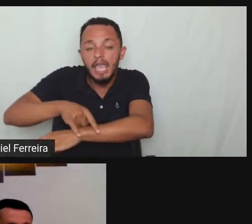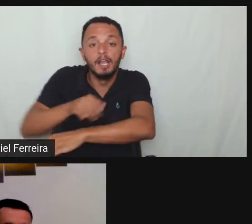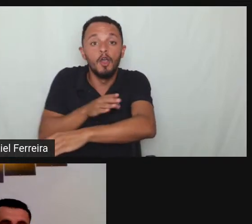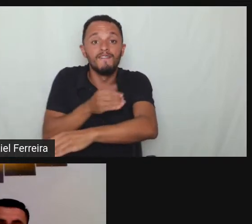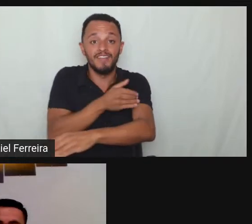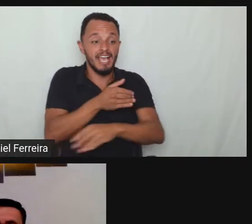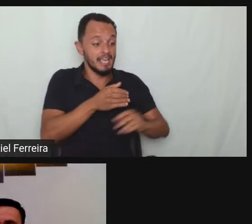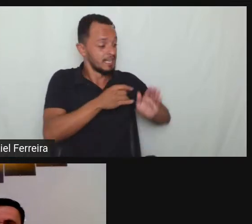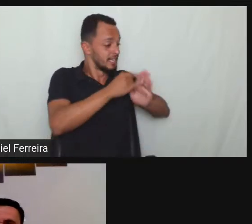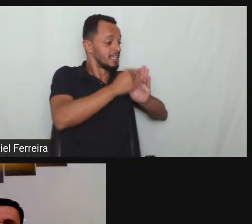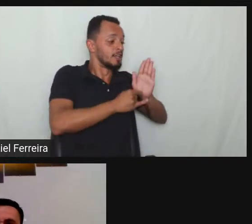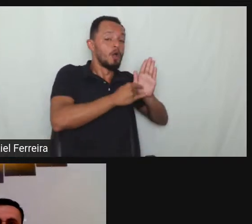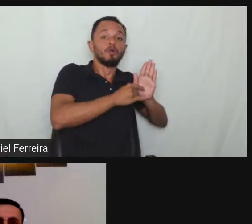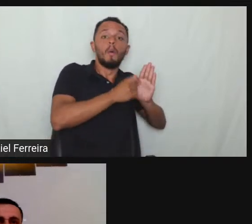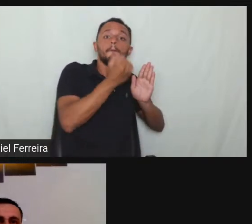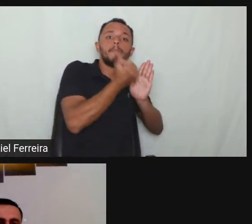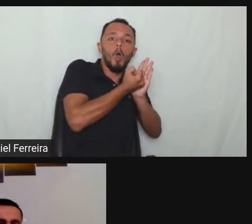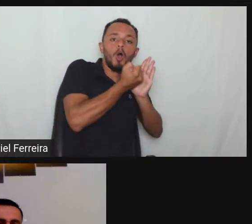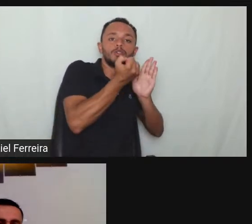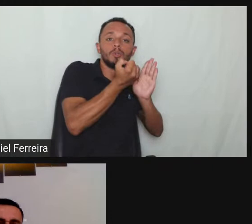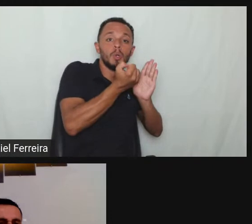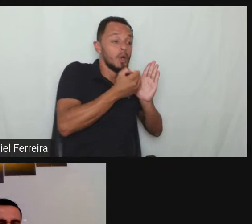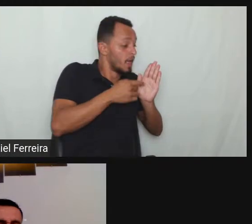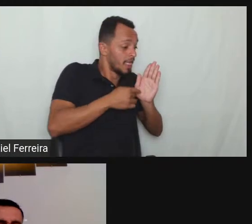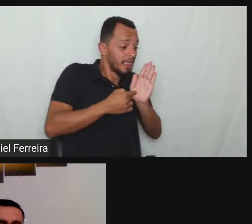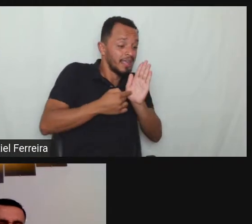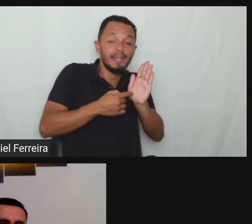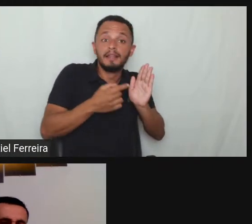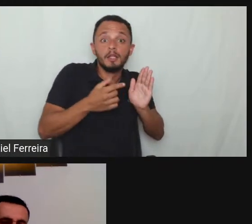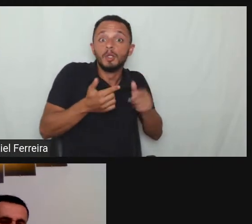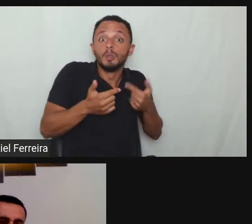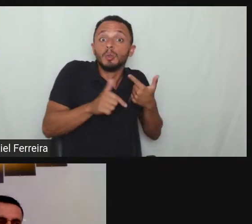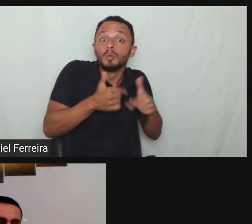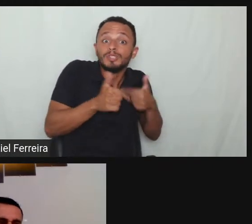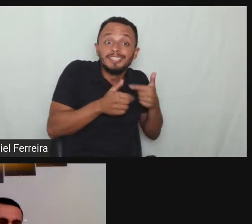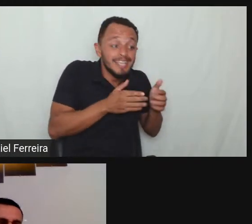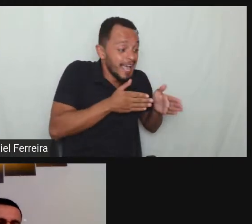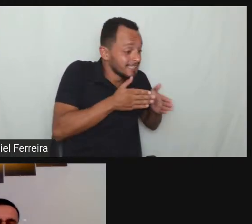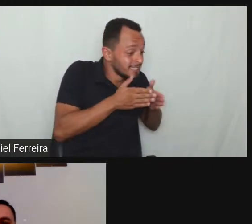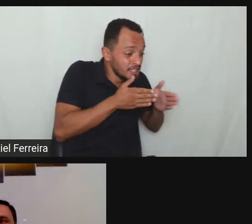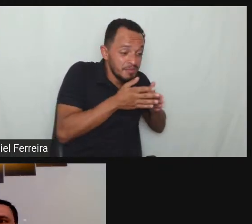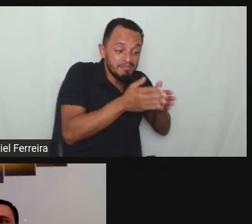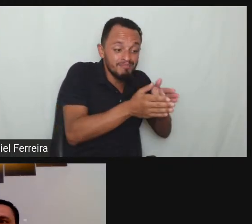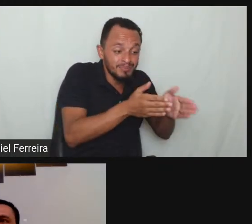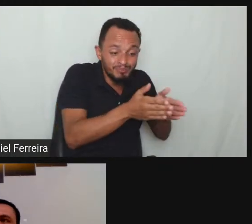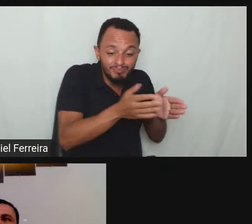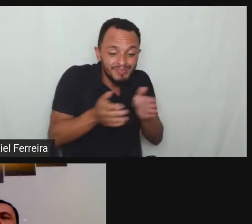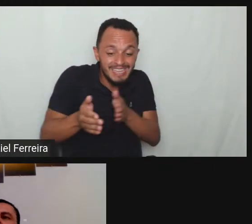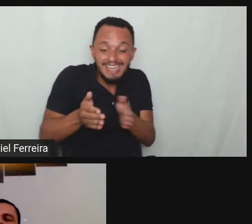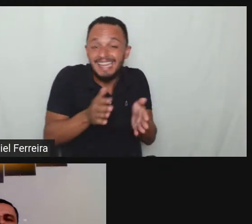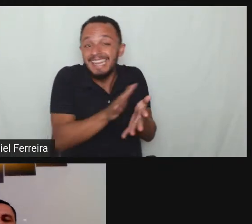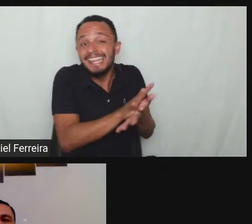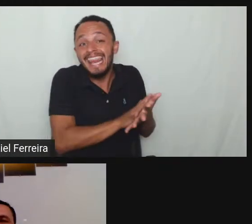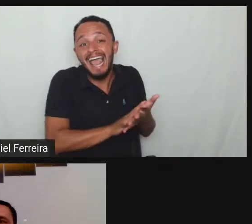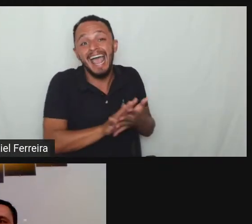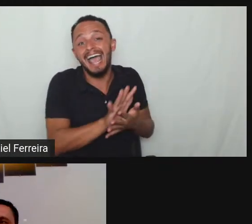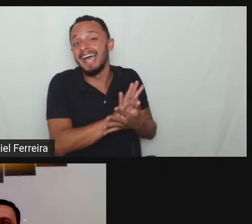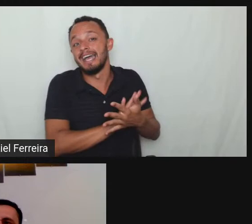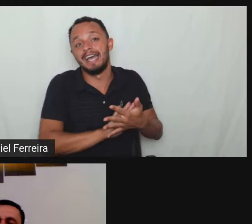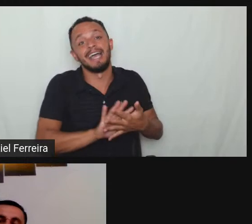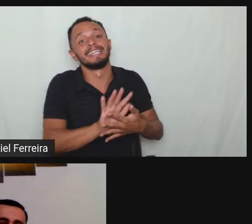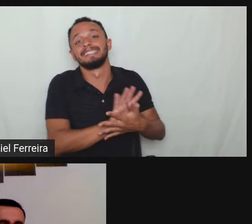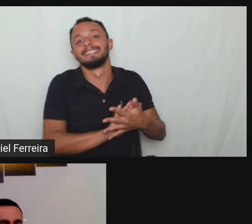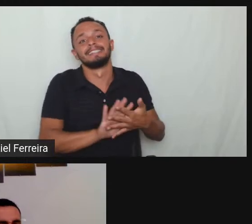não tinha não tinha não ele não tinha acessibilidade nenhuma nenhuma então não apenas ao o material de trabalho ali que